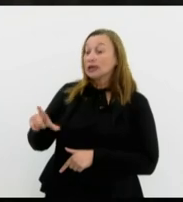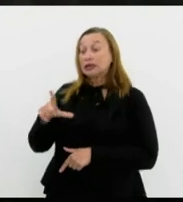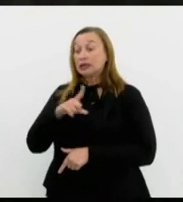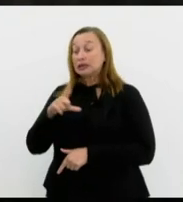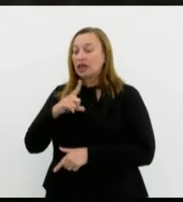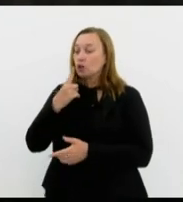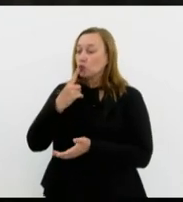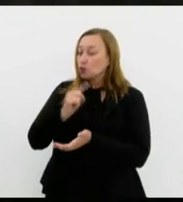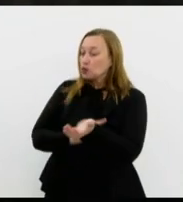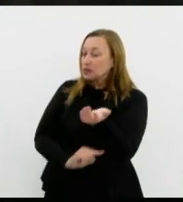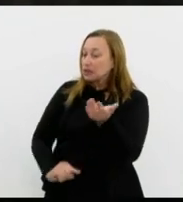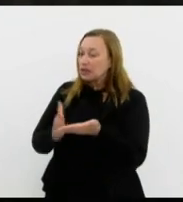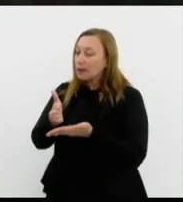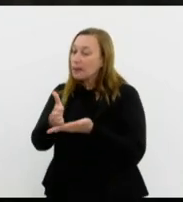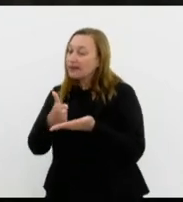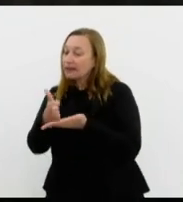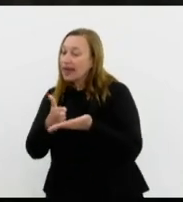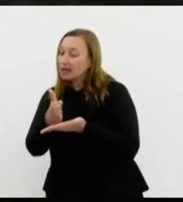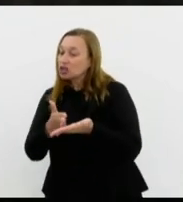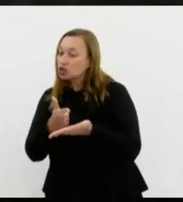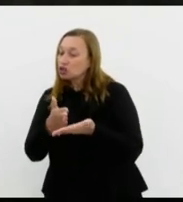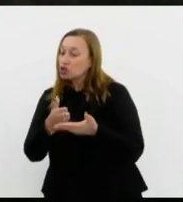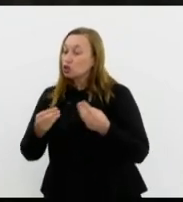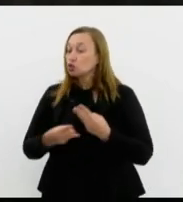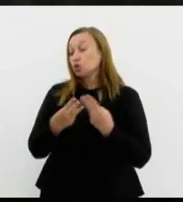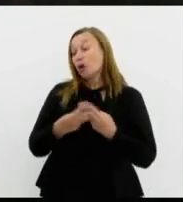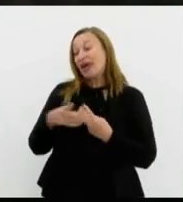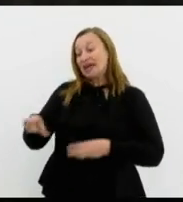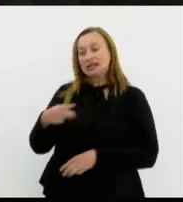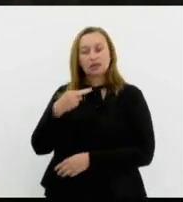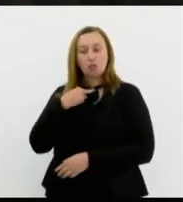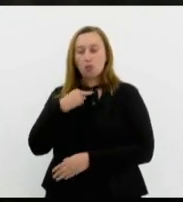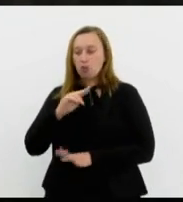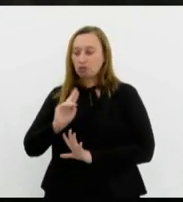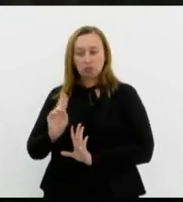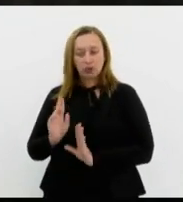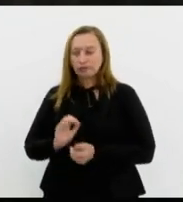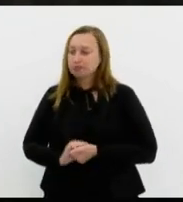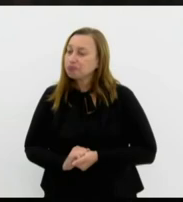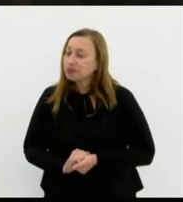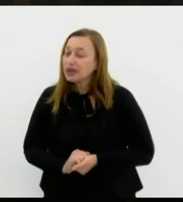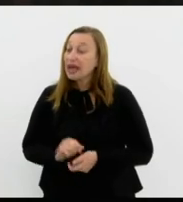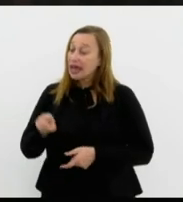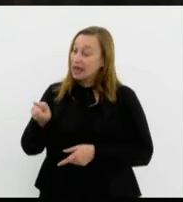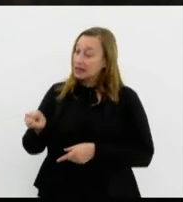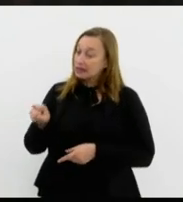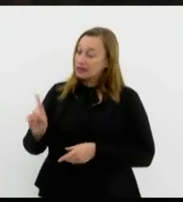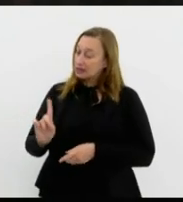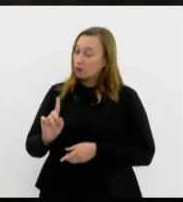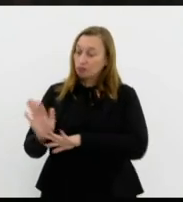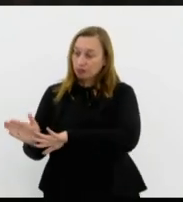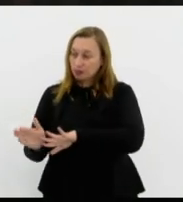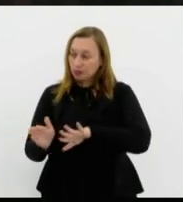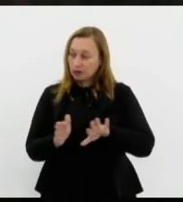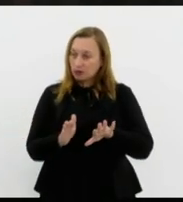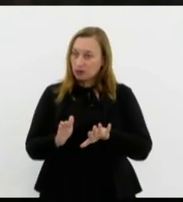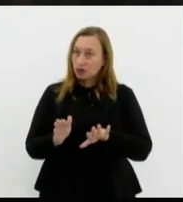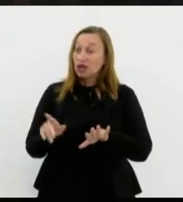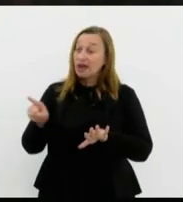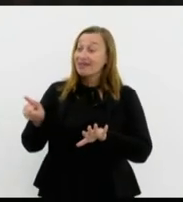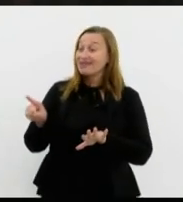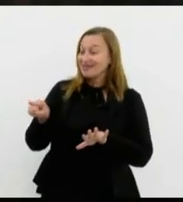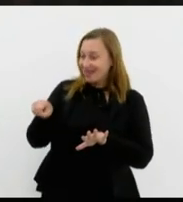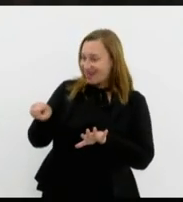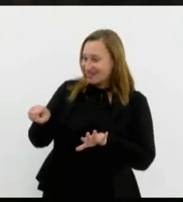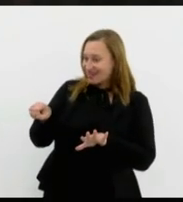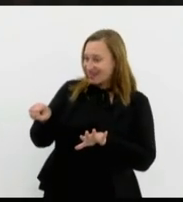terços judeu um terço judeu não esse então vai ser eliminado e como